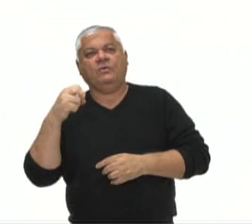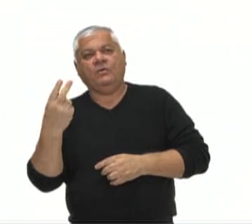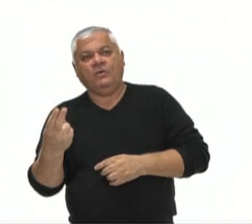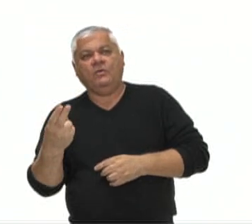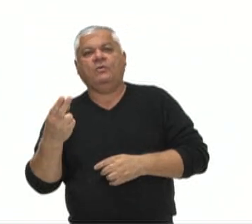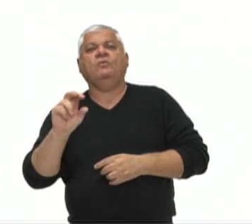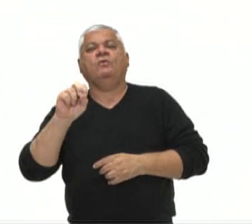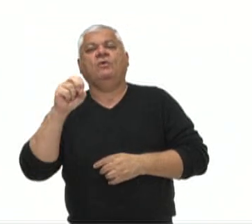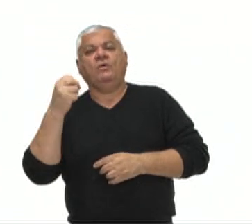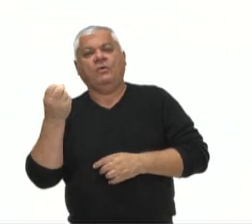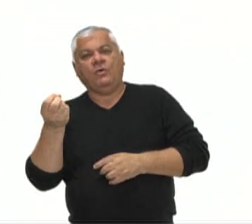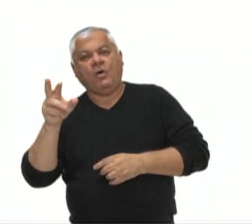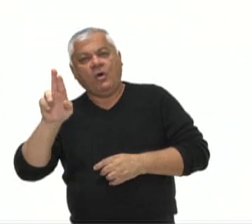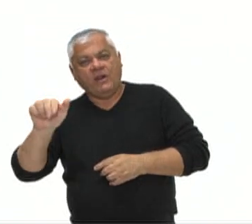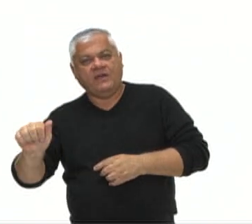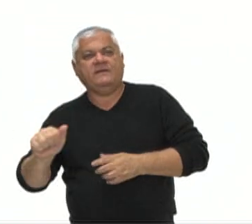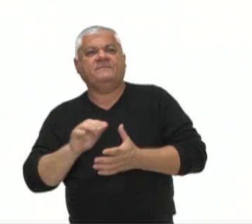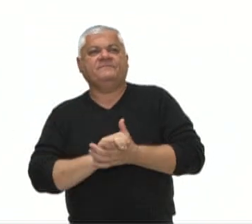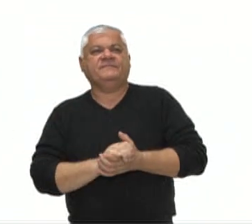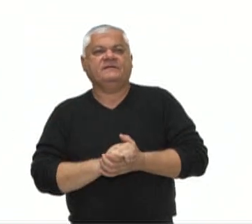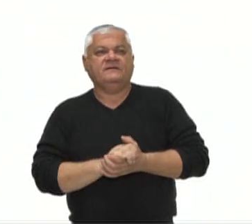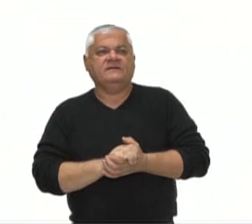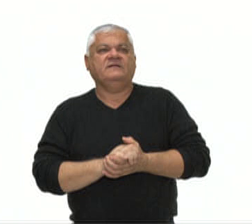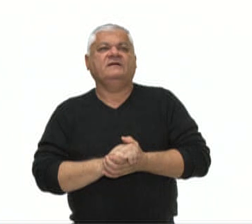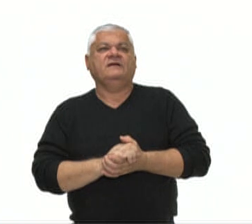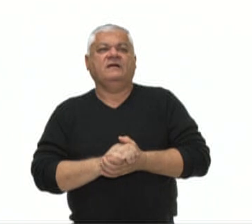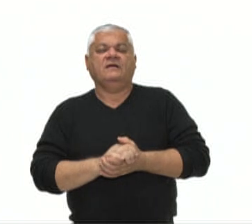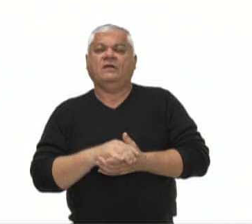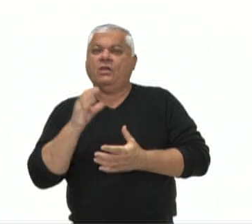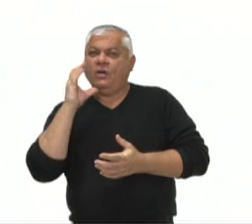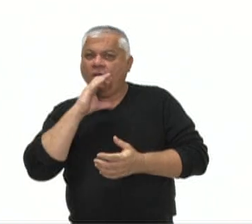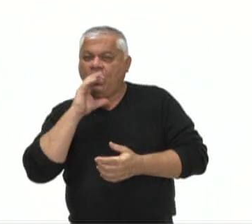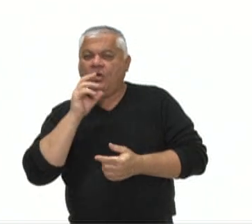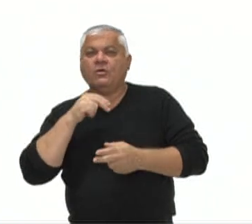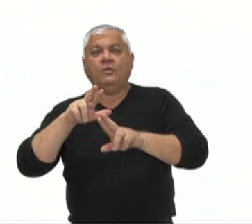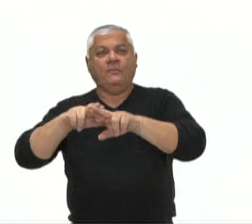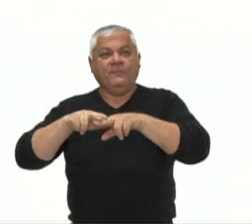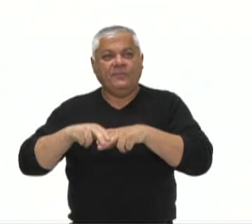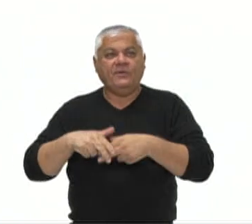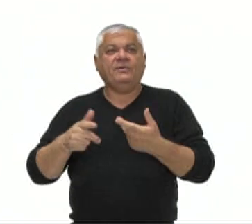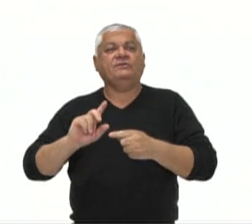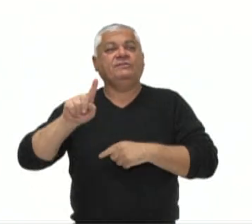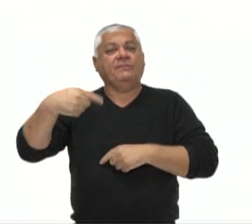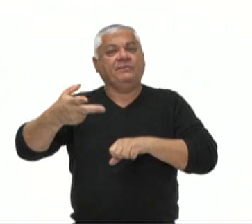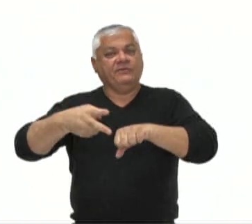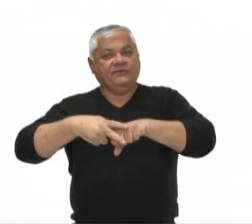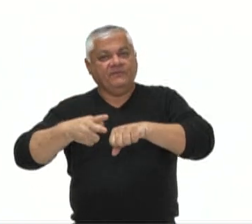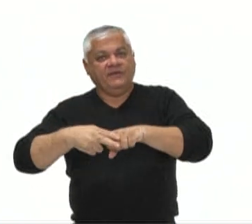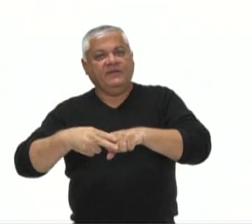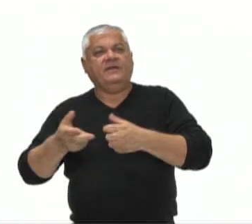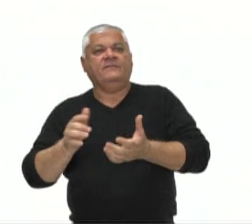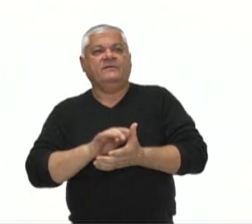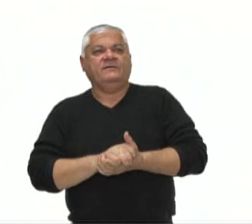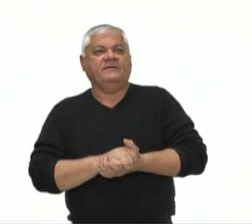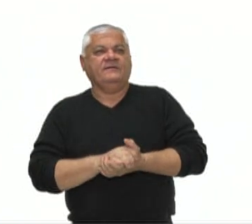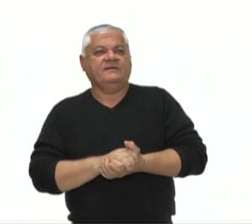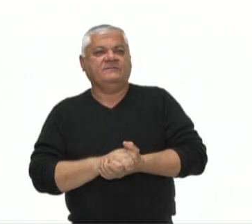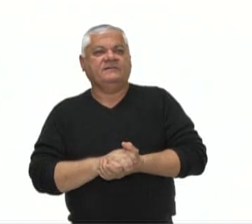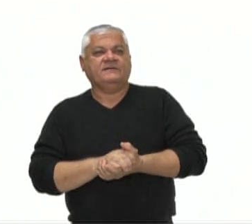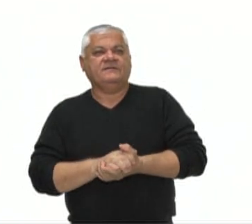O ou, ou ou, ou ora ora. Nas conclusivas. O logo, o pois, depois do verbo e o portanto.